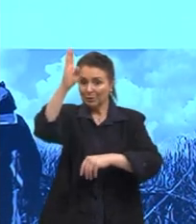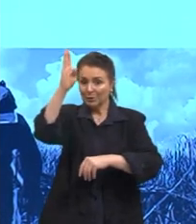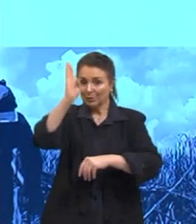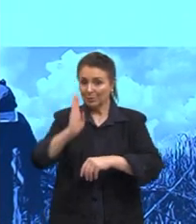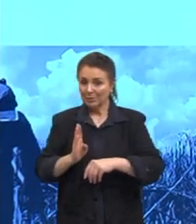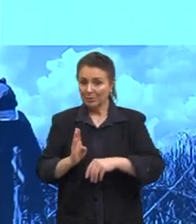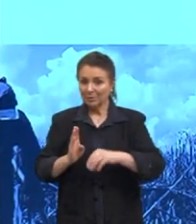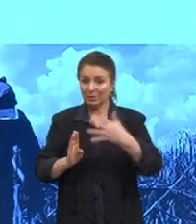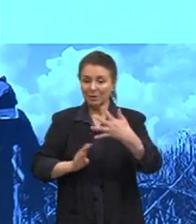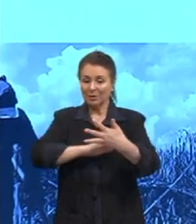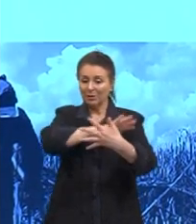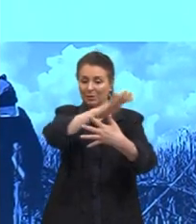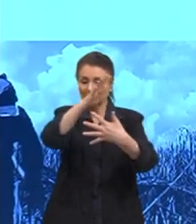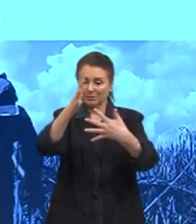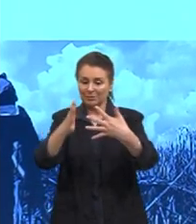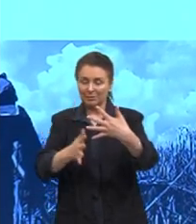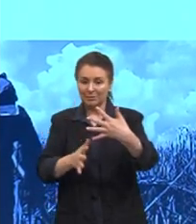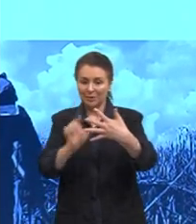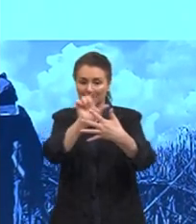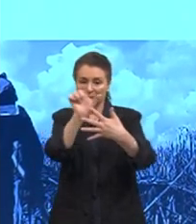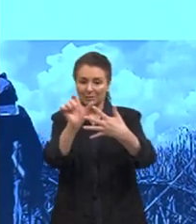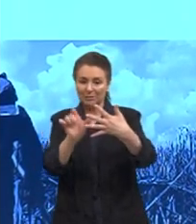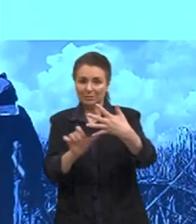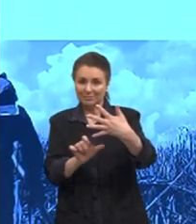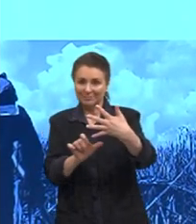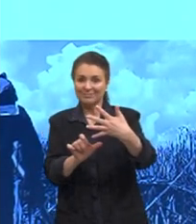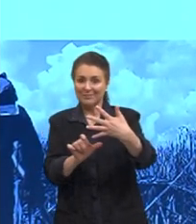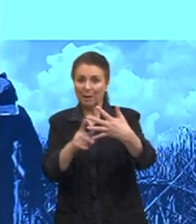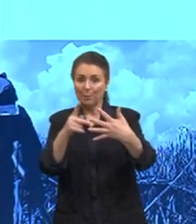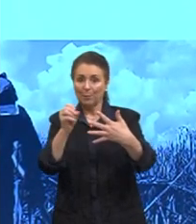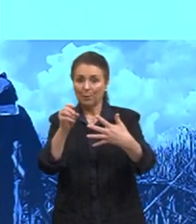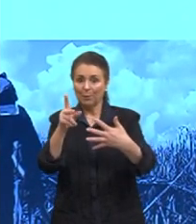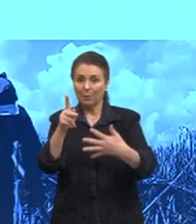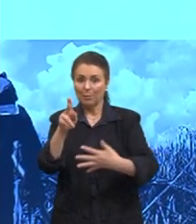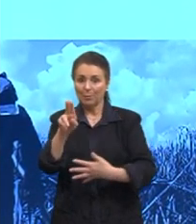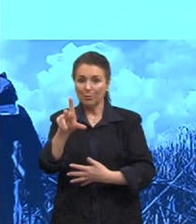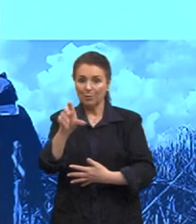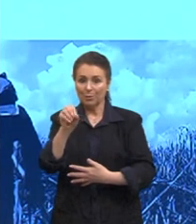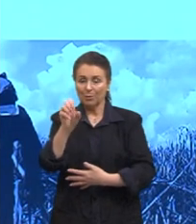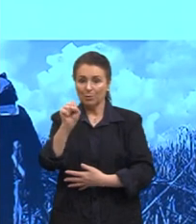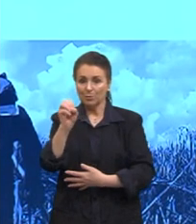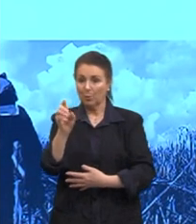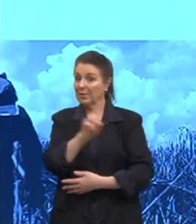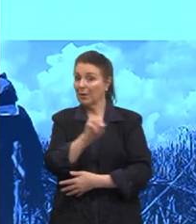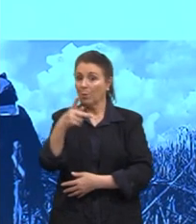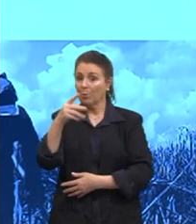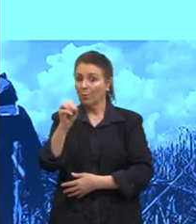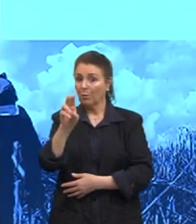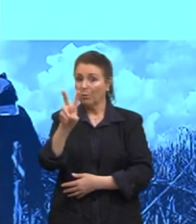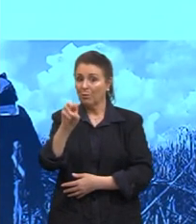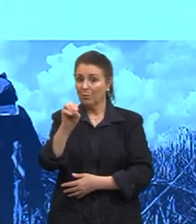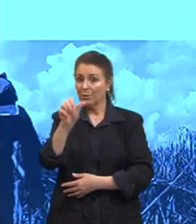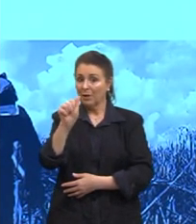litorânea, então, nós somos populoso e não somos povoado, certo? E dentro dessa questão